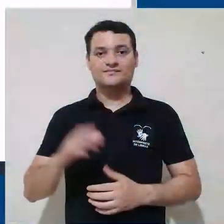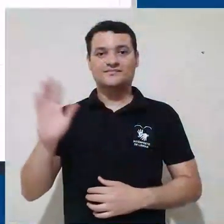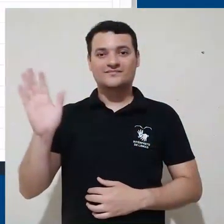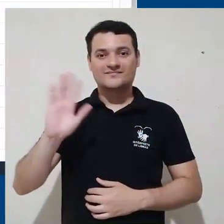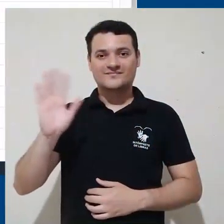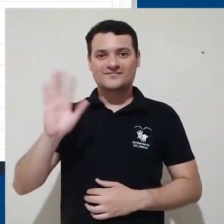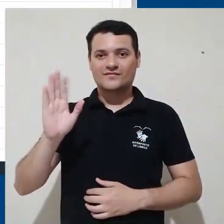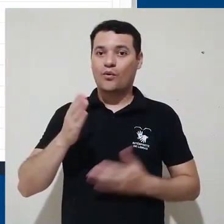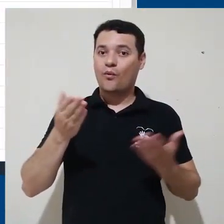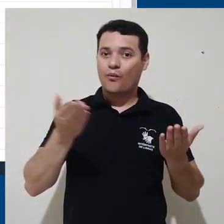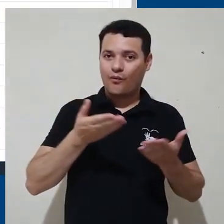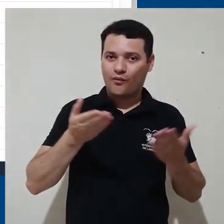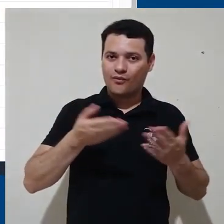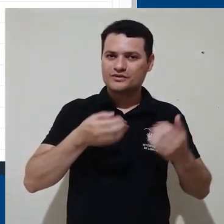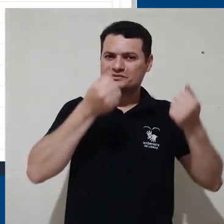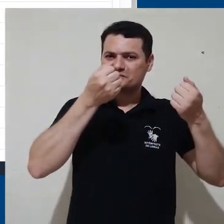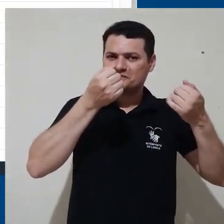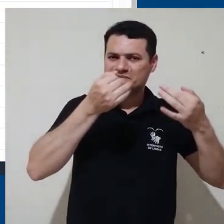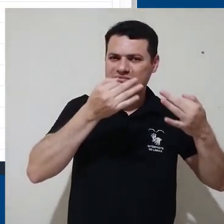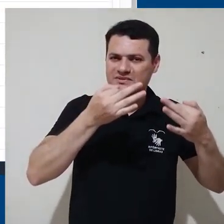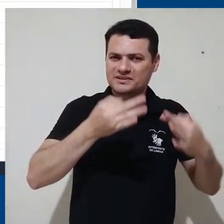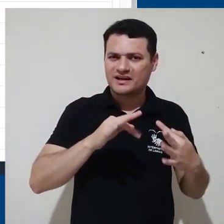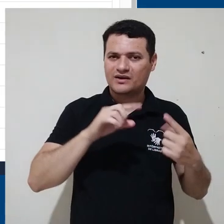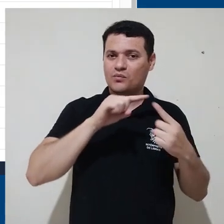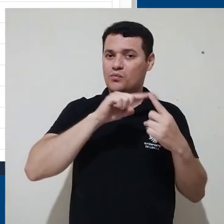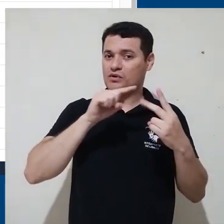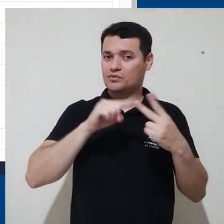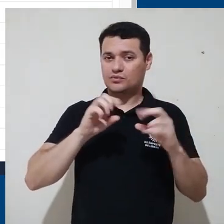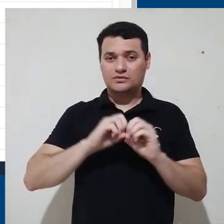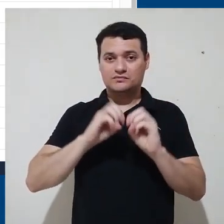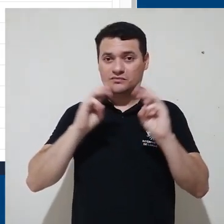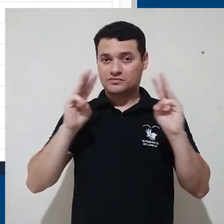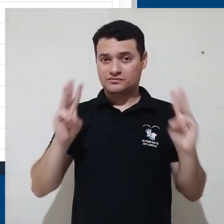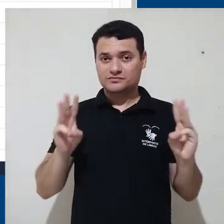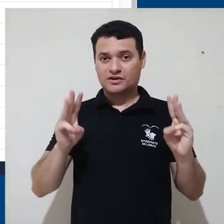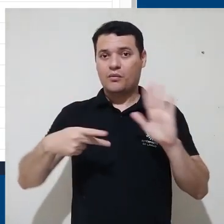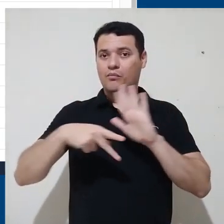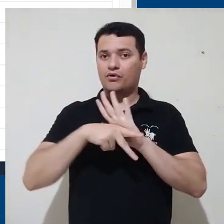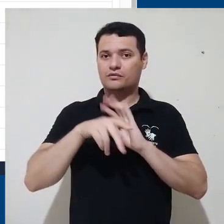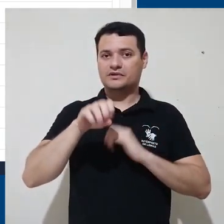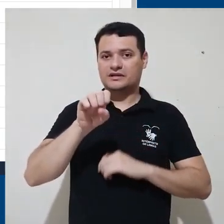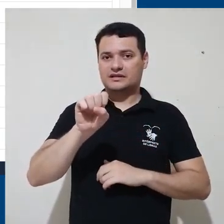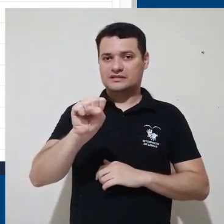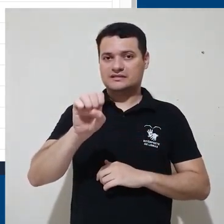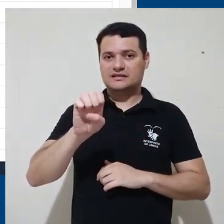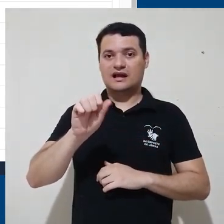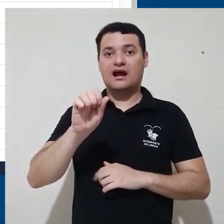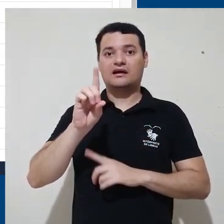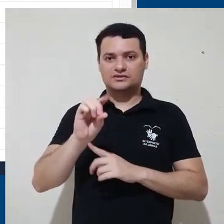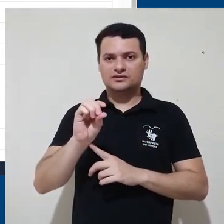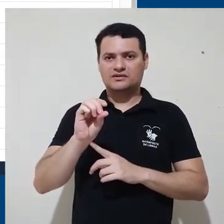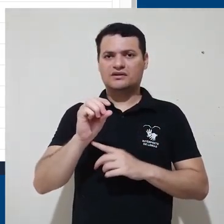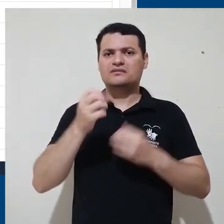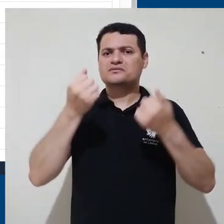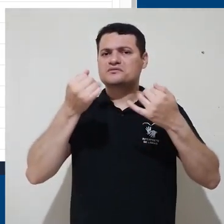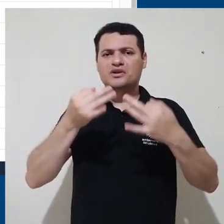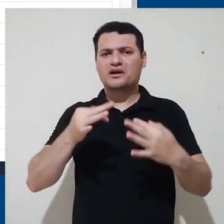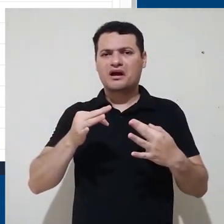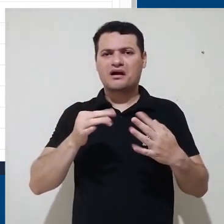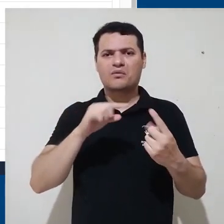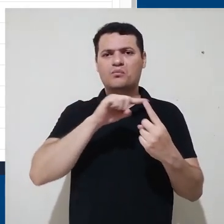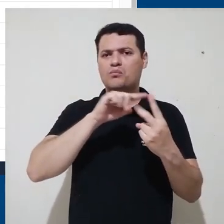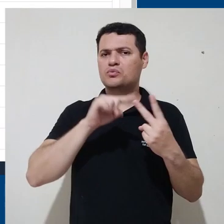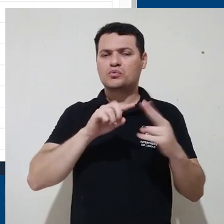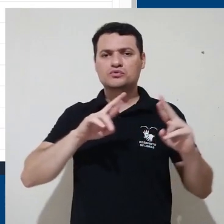Olá, hoje vamos dar detalhes sobre as duas plataformas Moodle que a SEAT possui, vamos dar detalhes sobre as